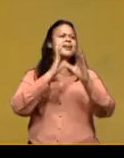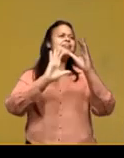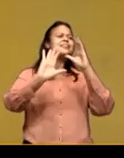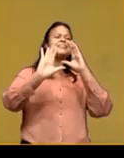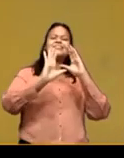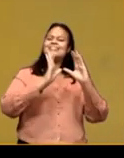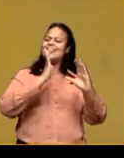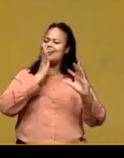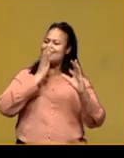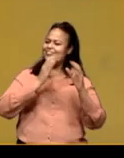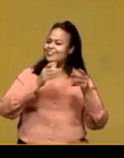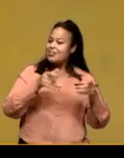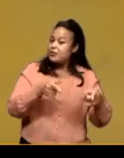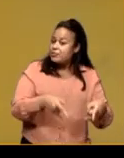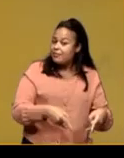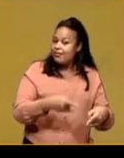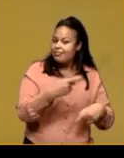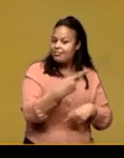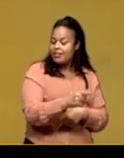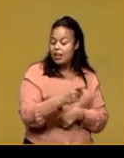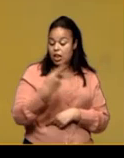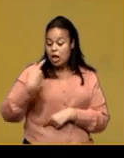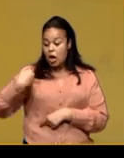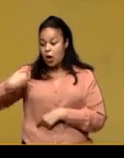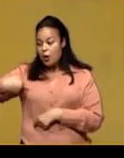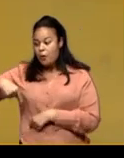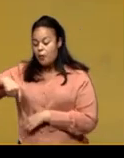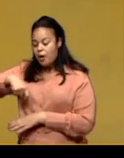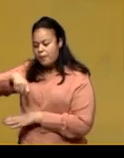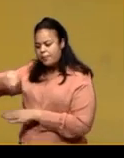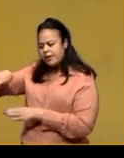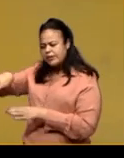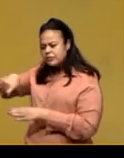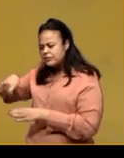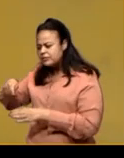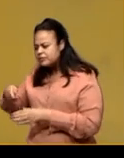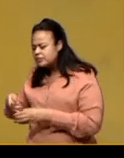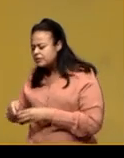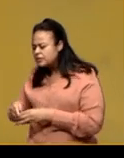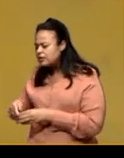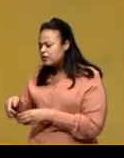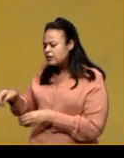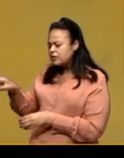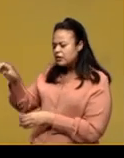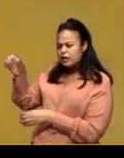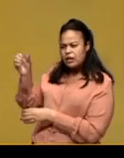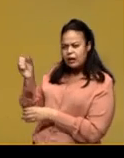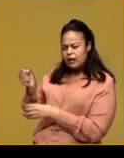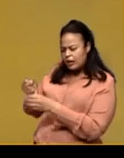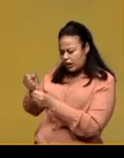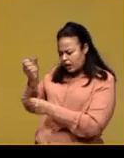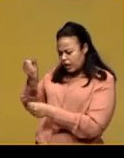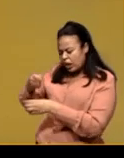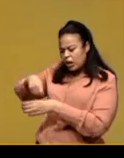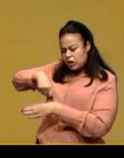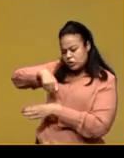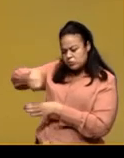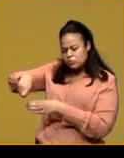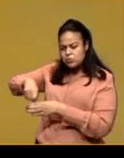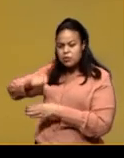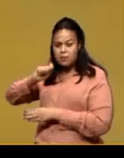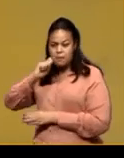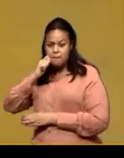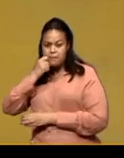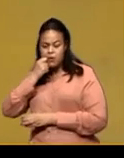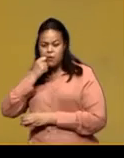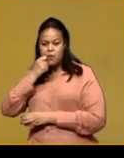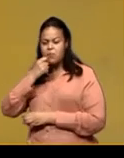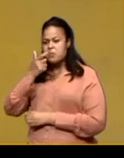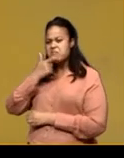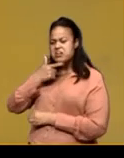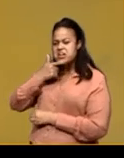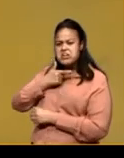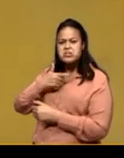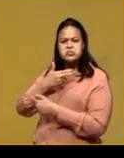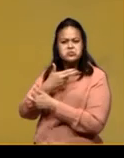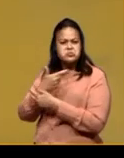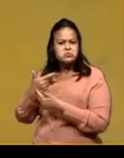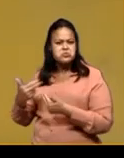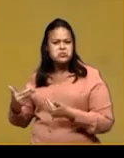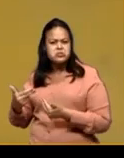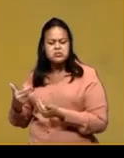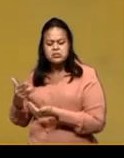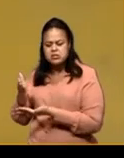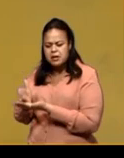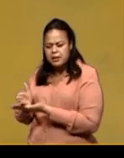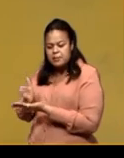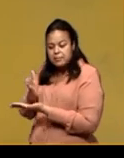quarto. Fui para a cozinha e estava lá o meu cereal, o leite, o pão, os frios e